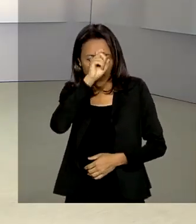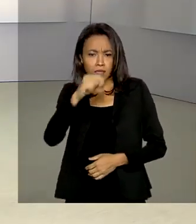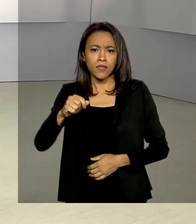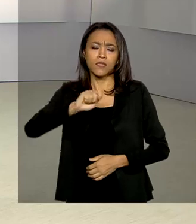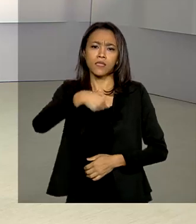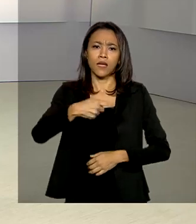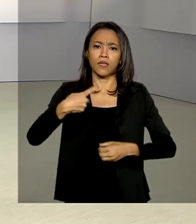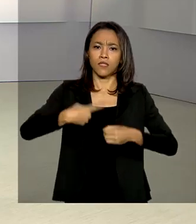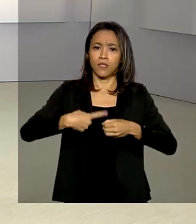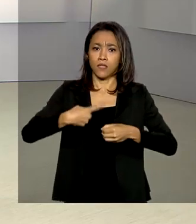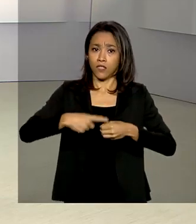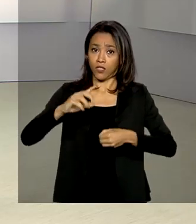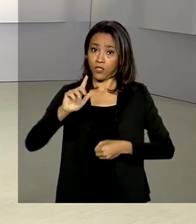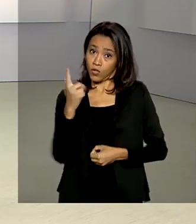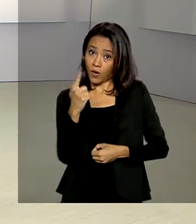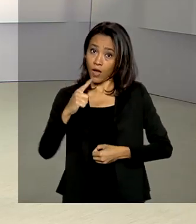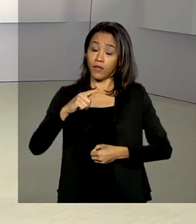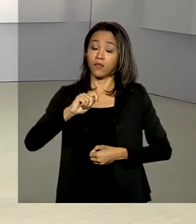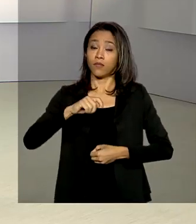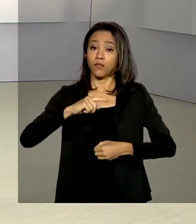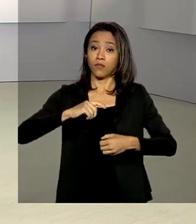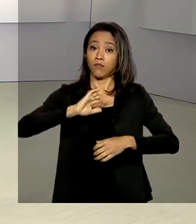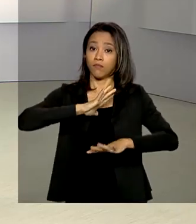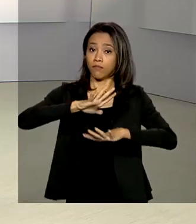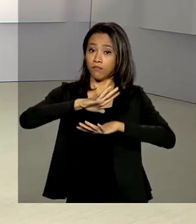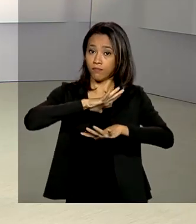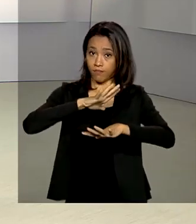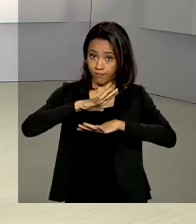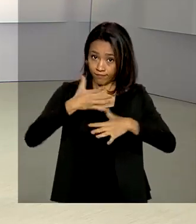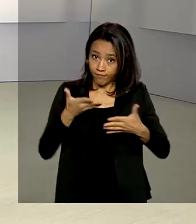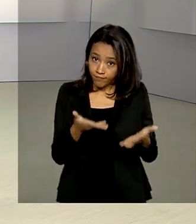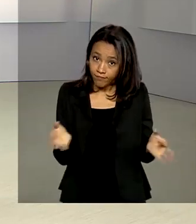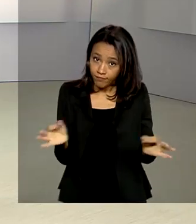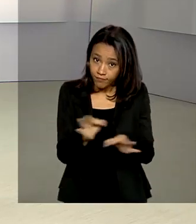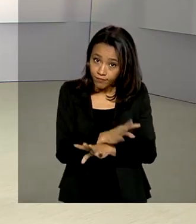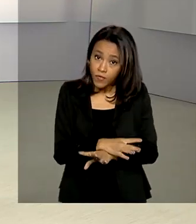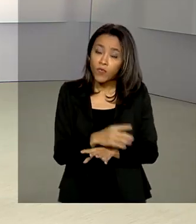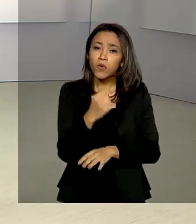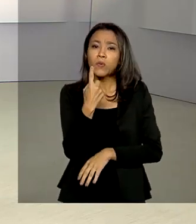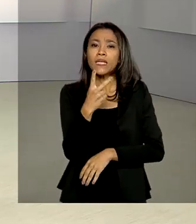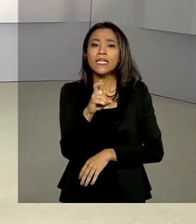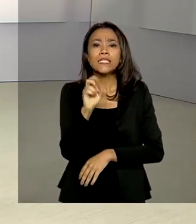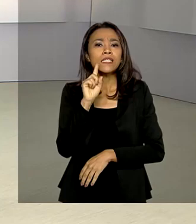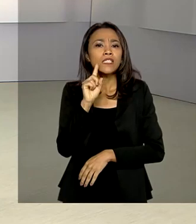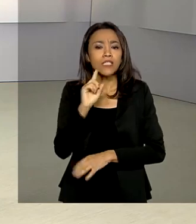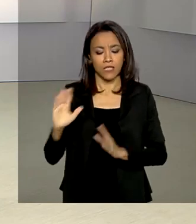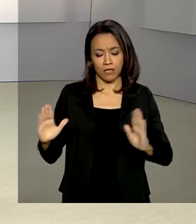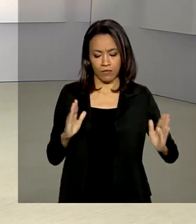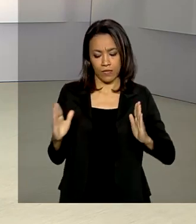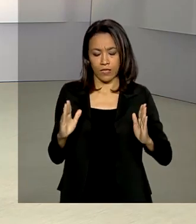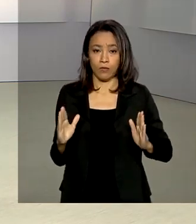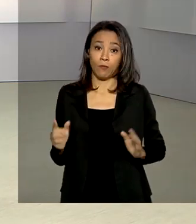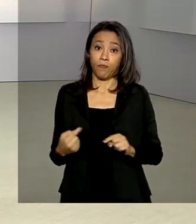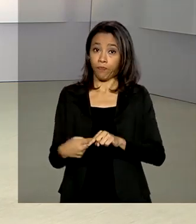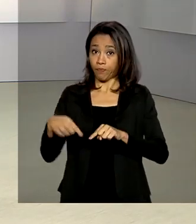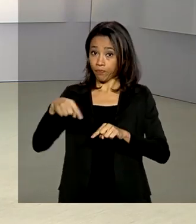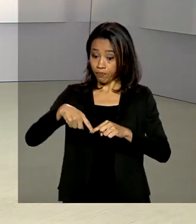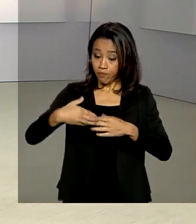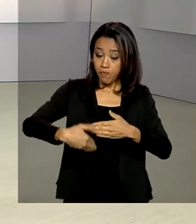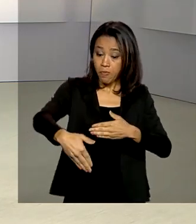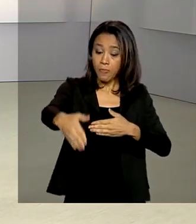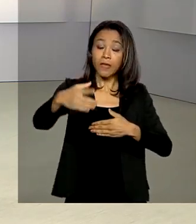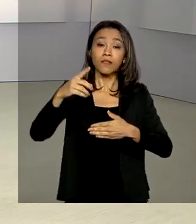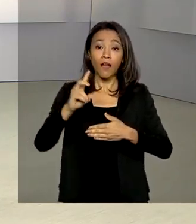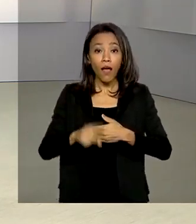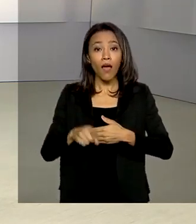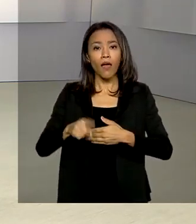com coronavírus de Goiás e do Distrito Federal. A montagem durou 15 dias. Neste fim de semana, estão previstas a